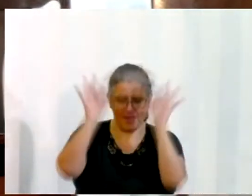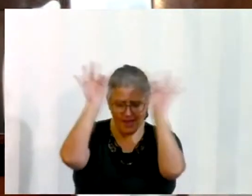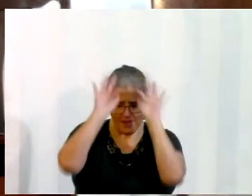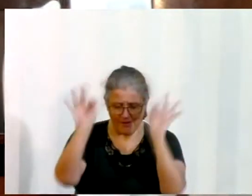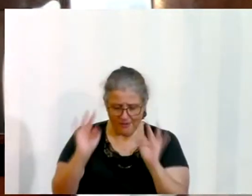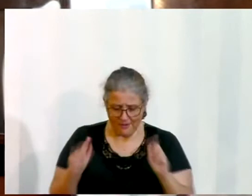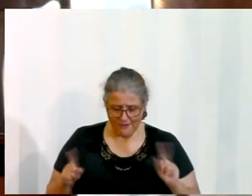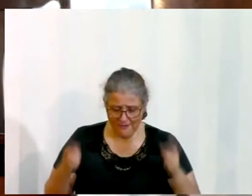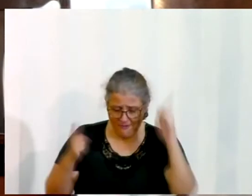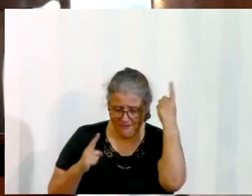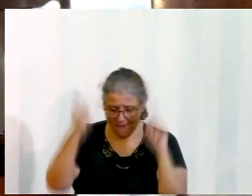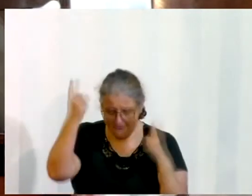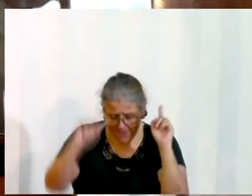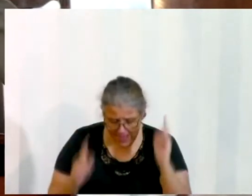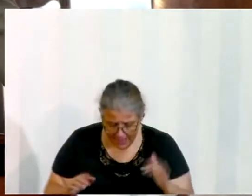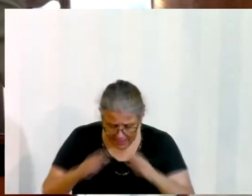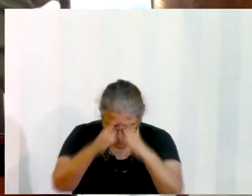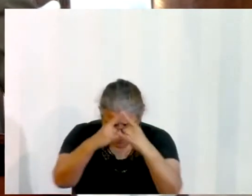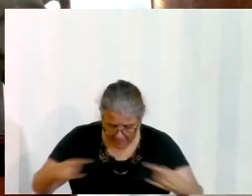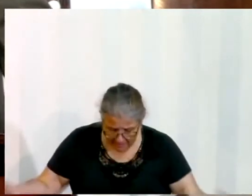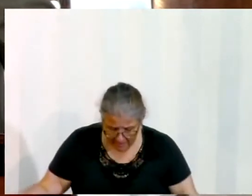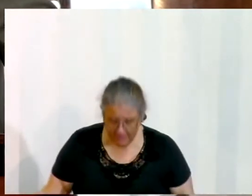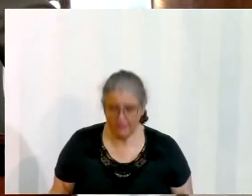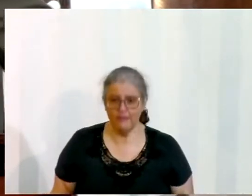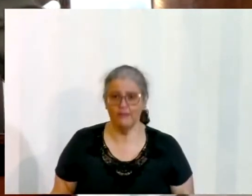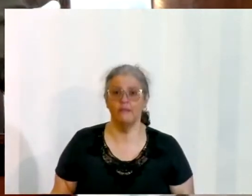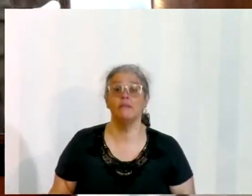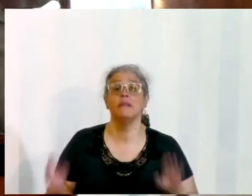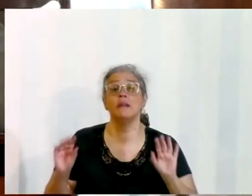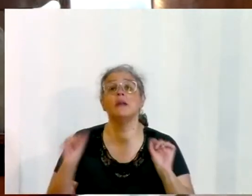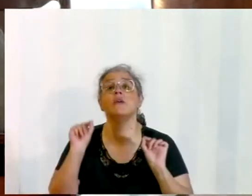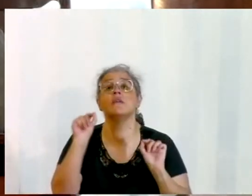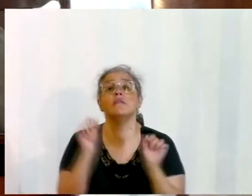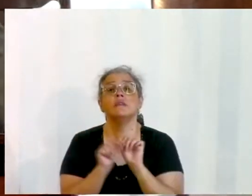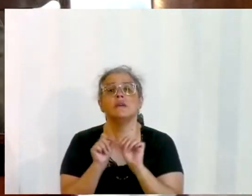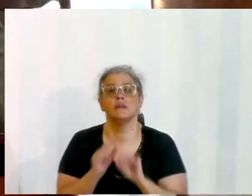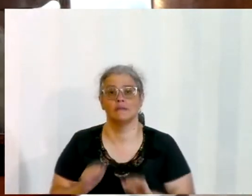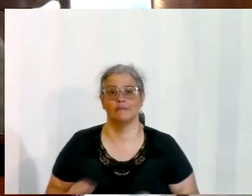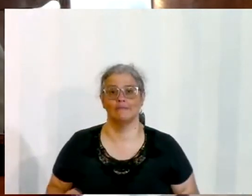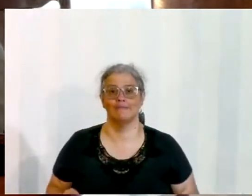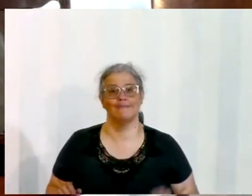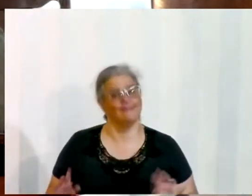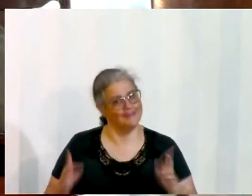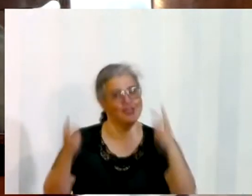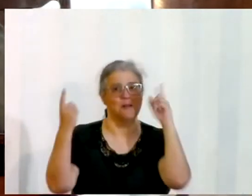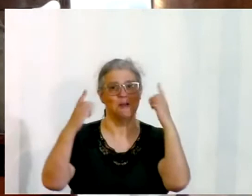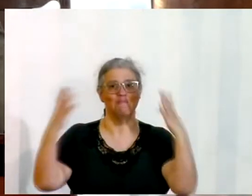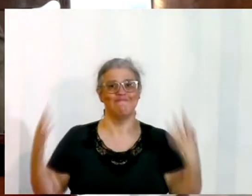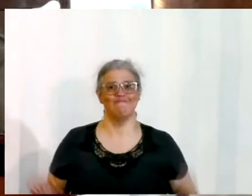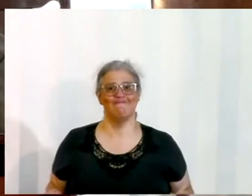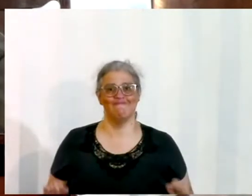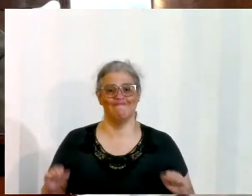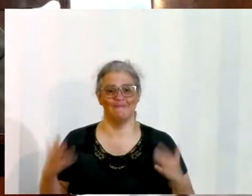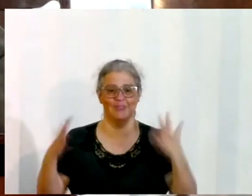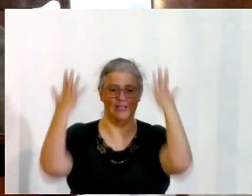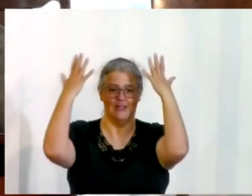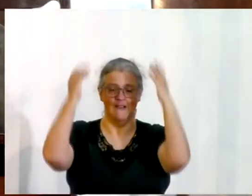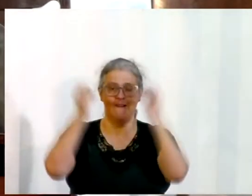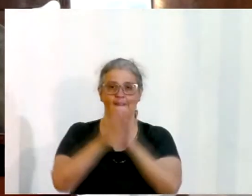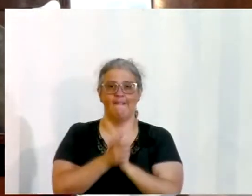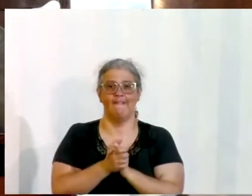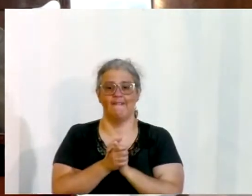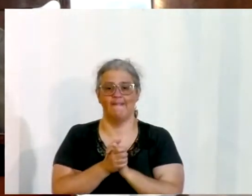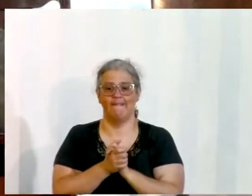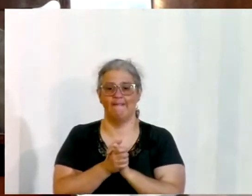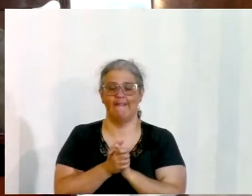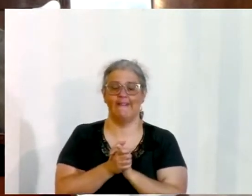tabernáculos, e o que eles fizeram, irmãos? Celebraram, em outro lugar, conforme você